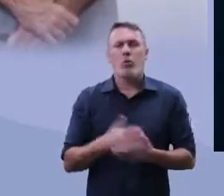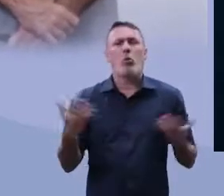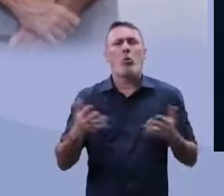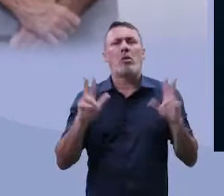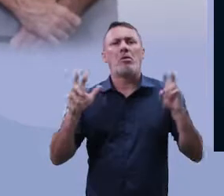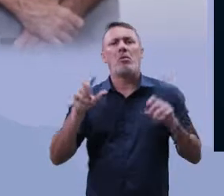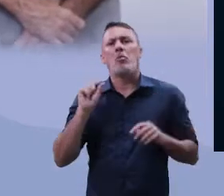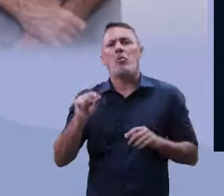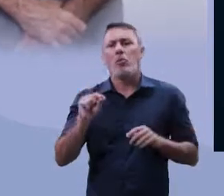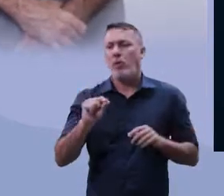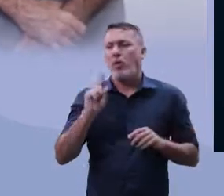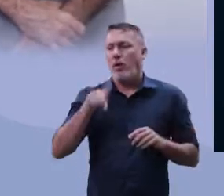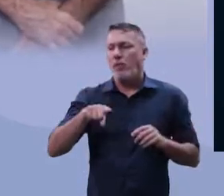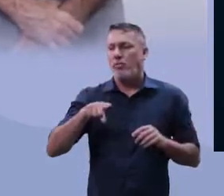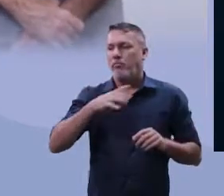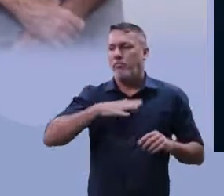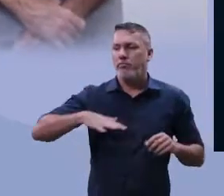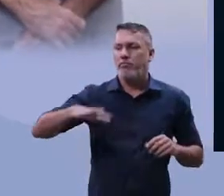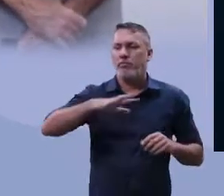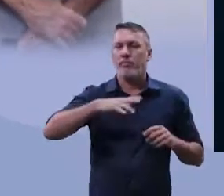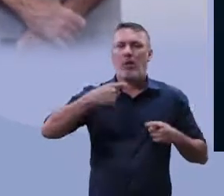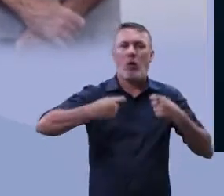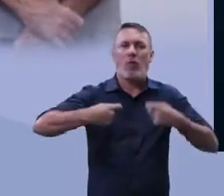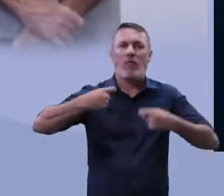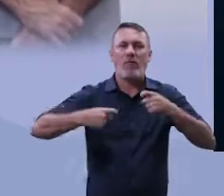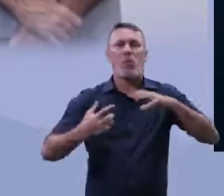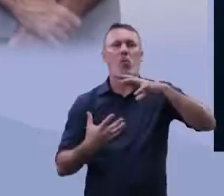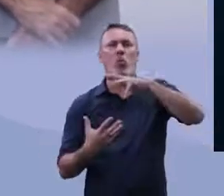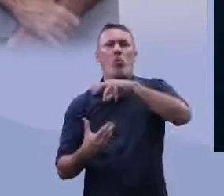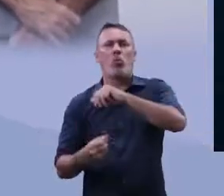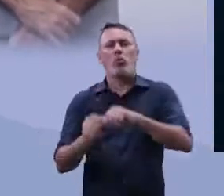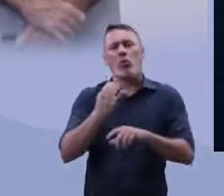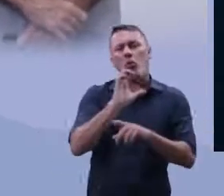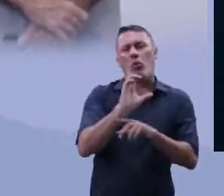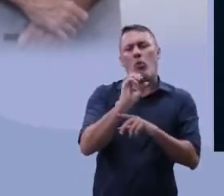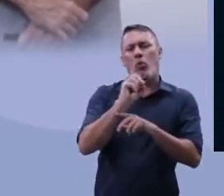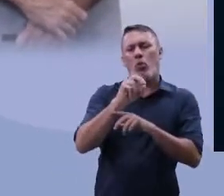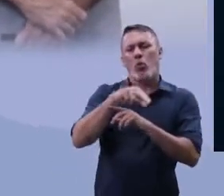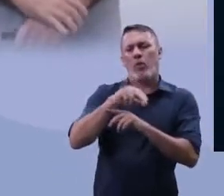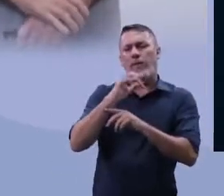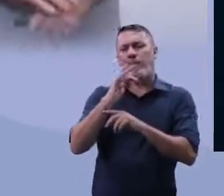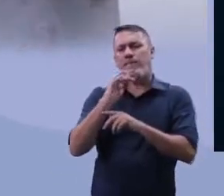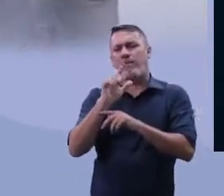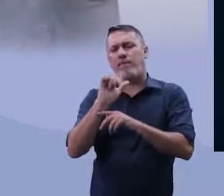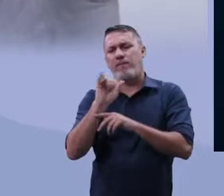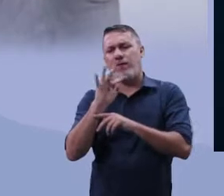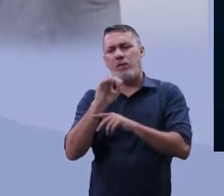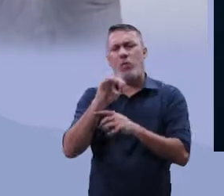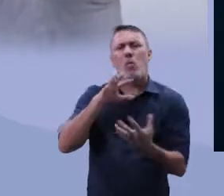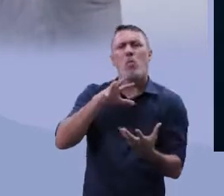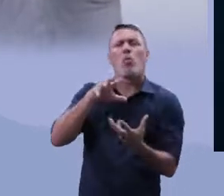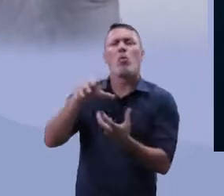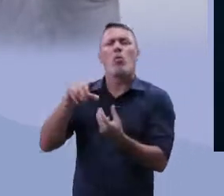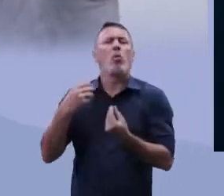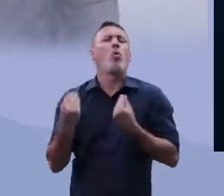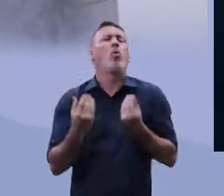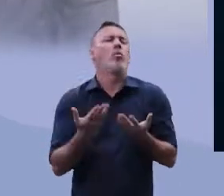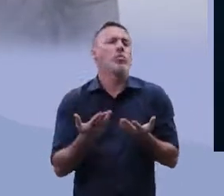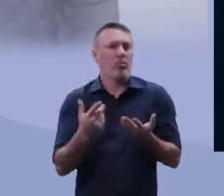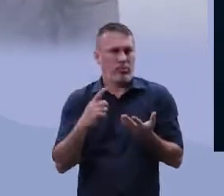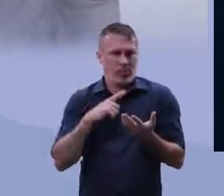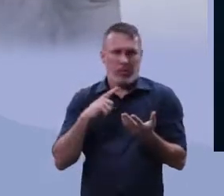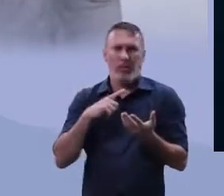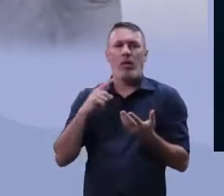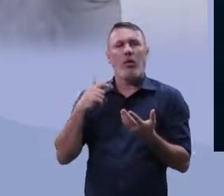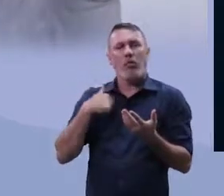aula. Hoje essa nossa aula vai ser sobre conflitos no mundo. Só relembrando, quando nós falamos de conflitos no mundo, vamos fazer um apanhado com